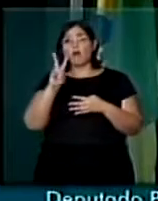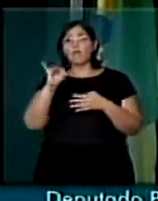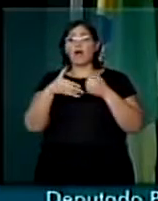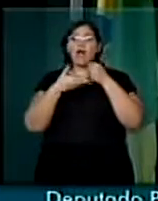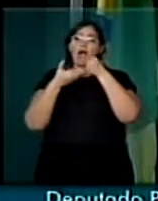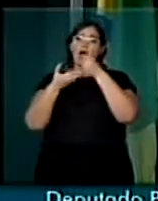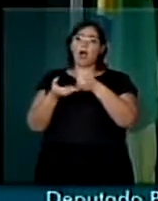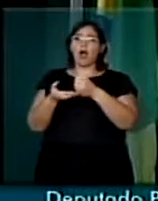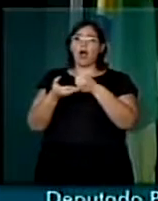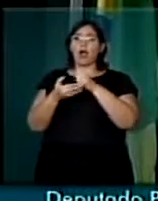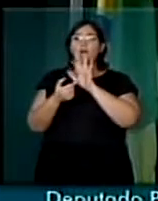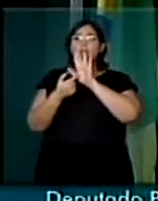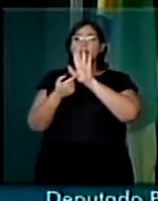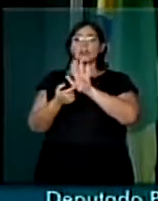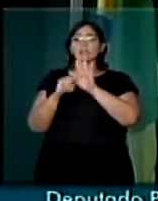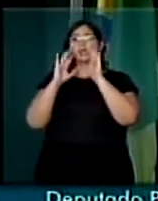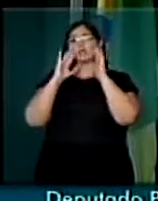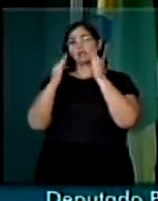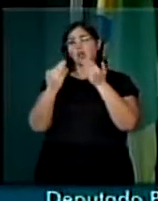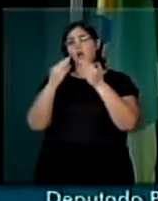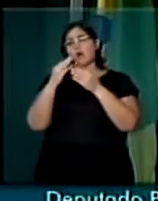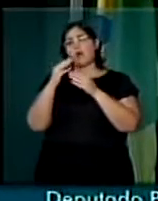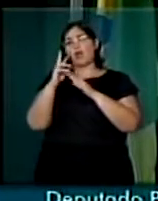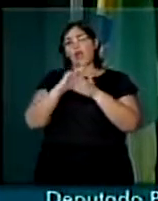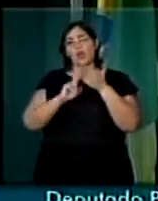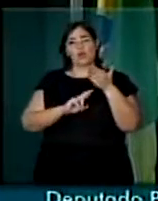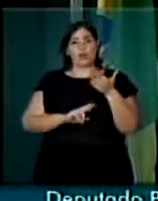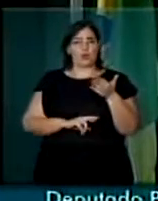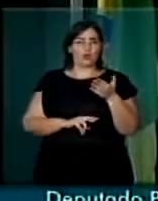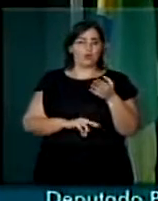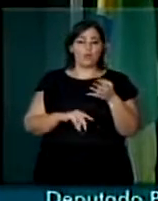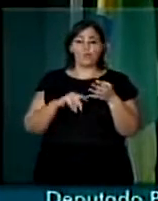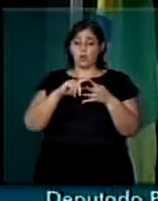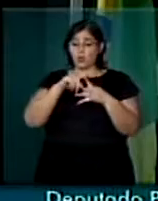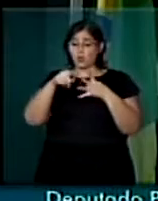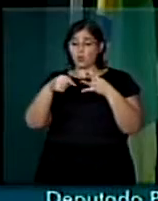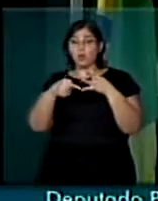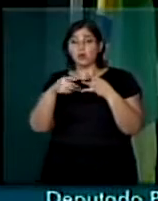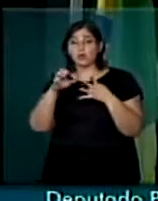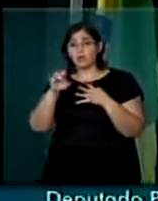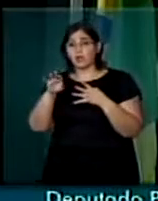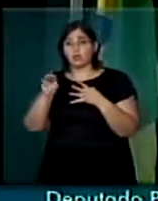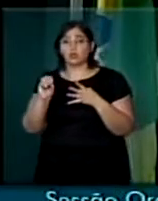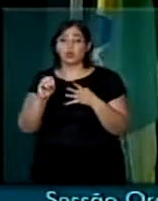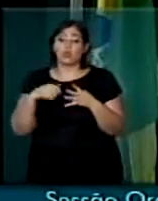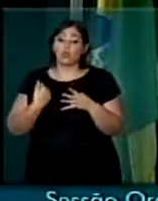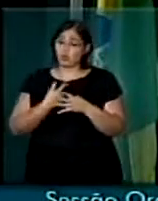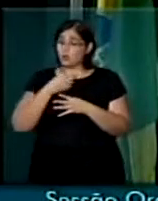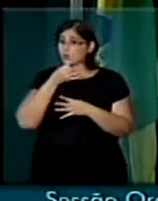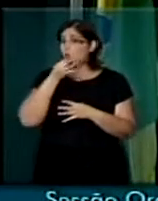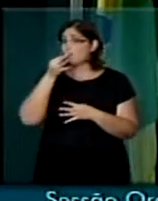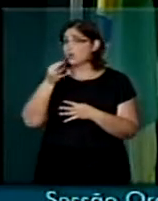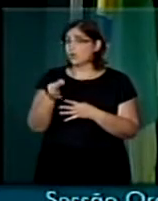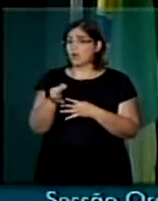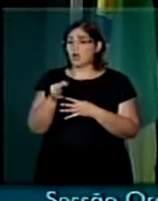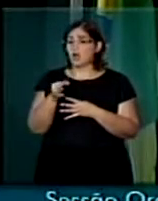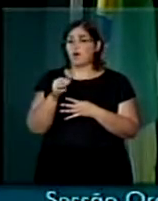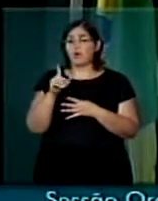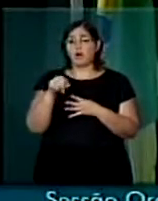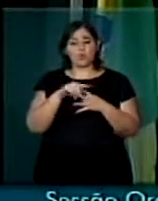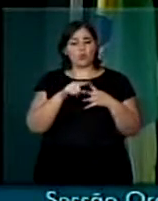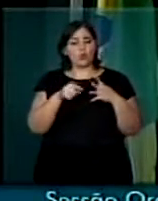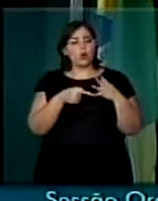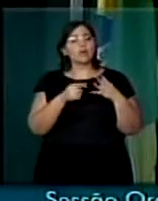apresentação desse relatório que vamos fazer. Quatro eixos que, do nosso ponto de vista, se